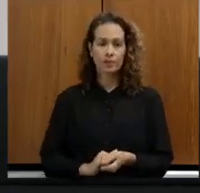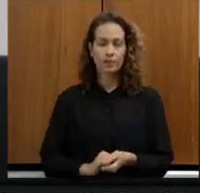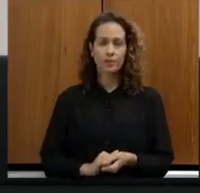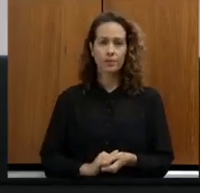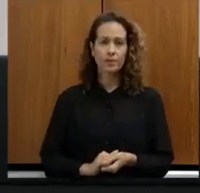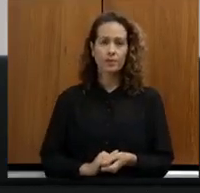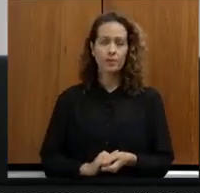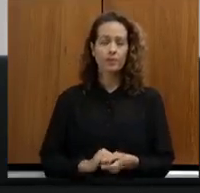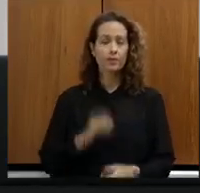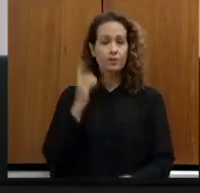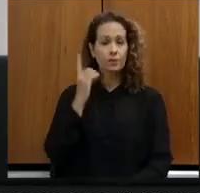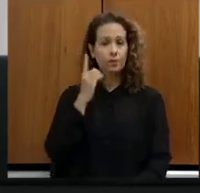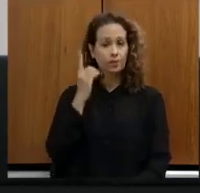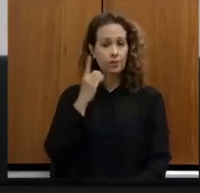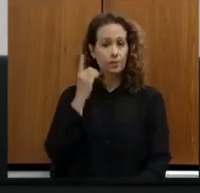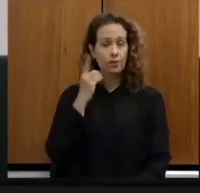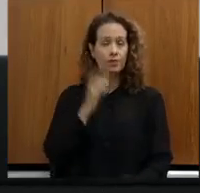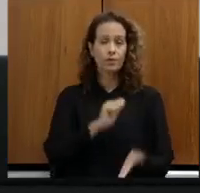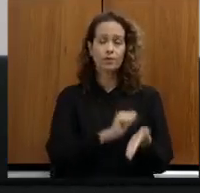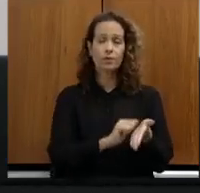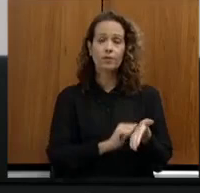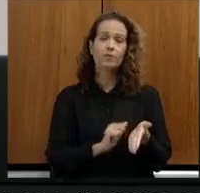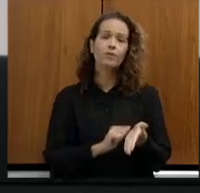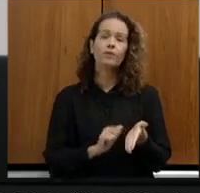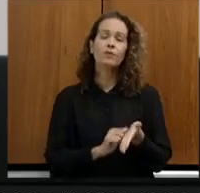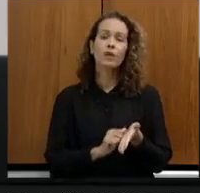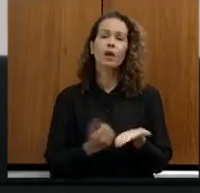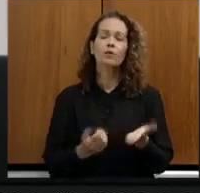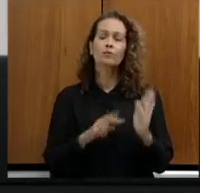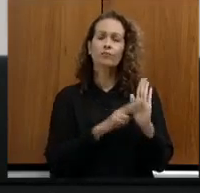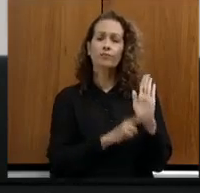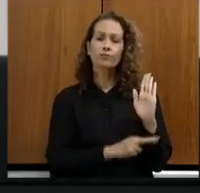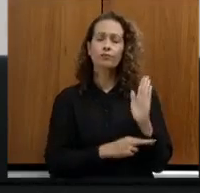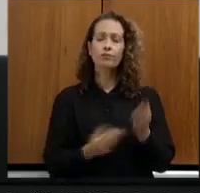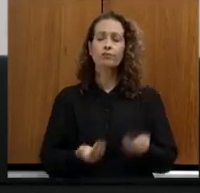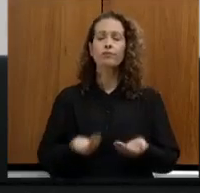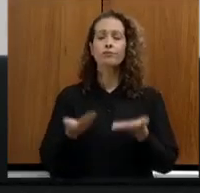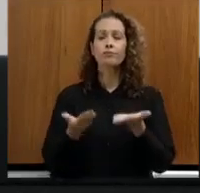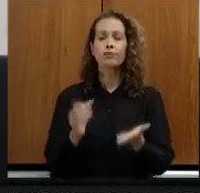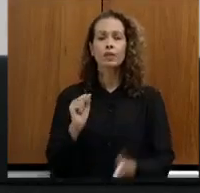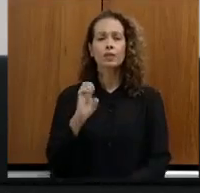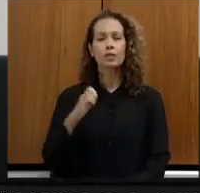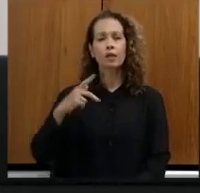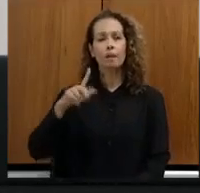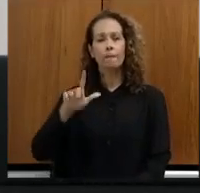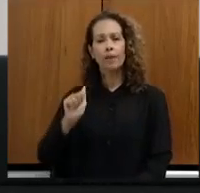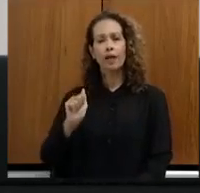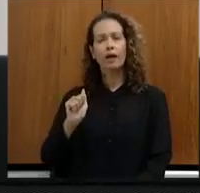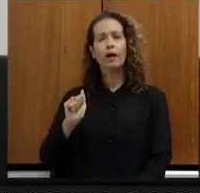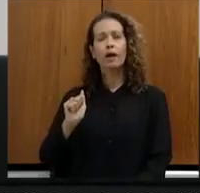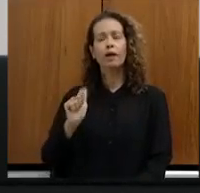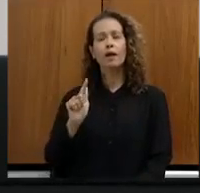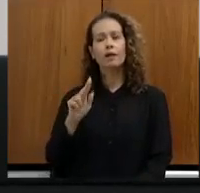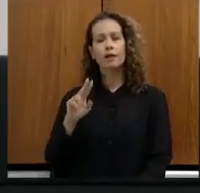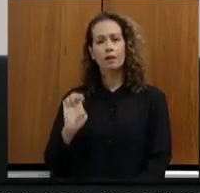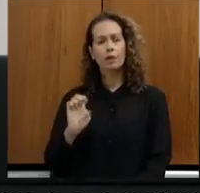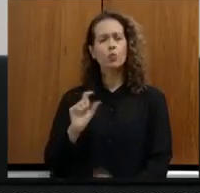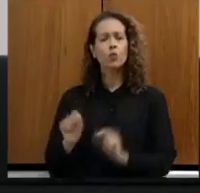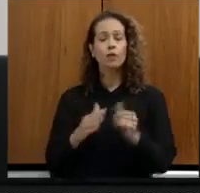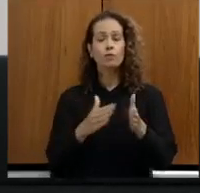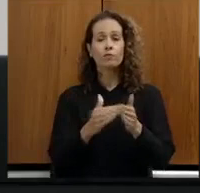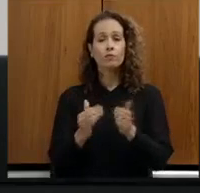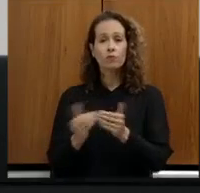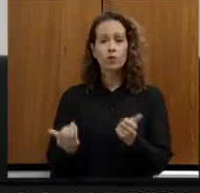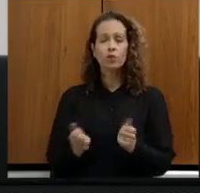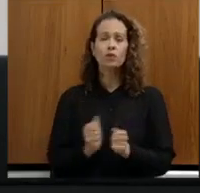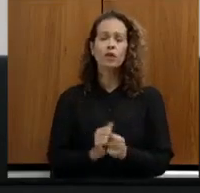O deputado que subscreve e requer nos termos regimentais seja encaminhado a CEPLAG pedido de providências para que aumente o